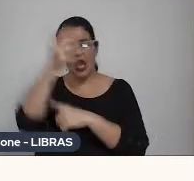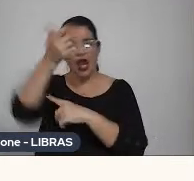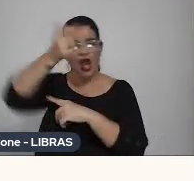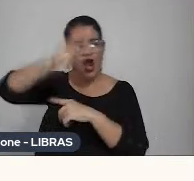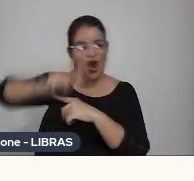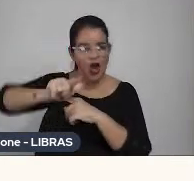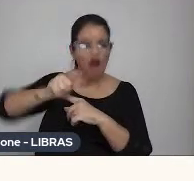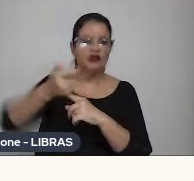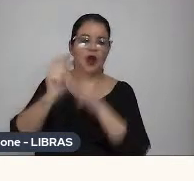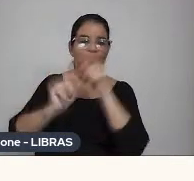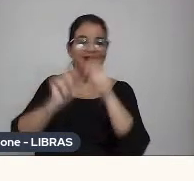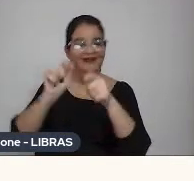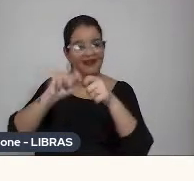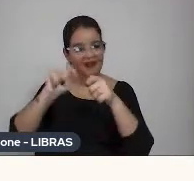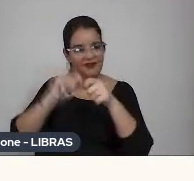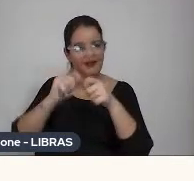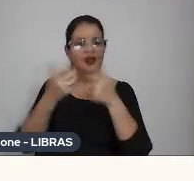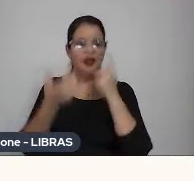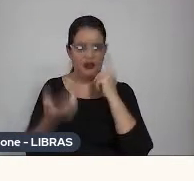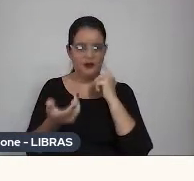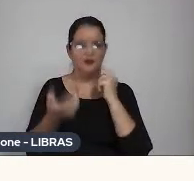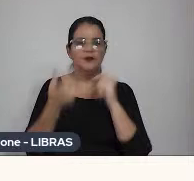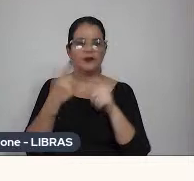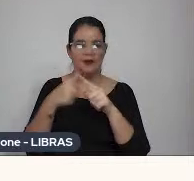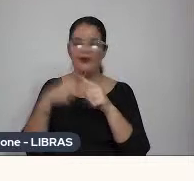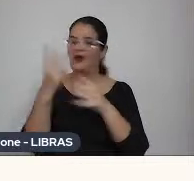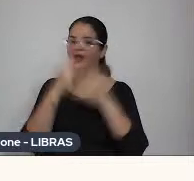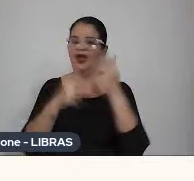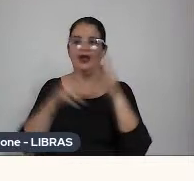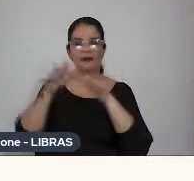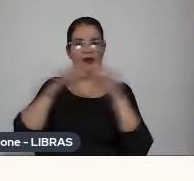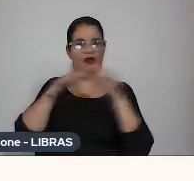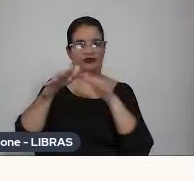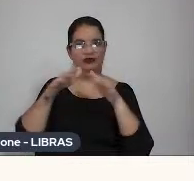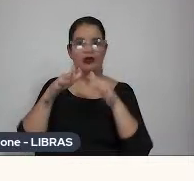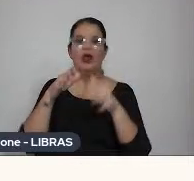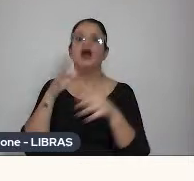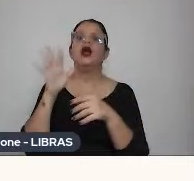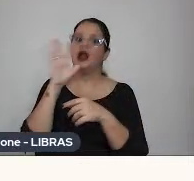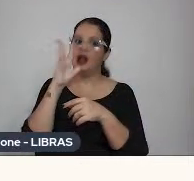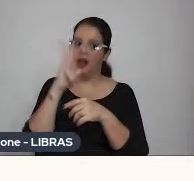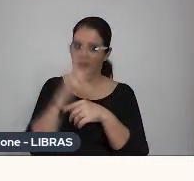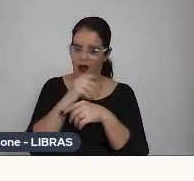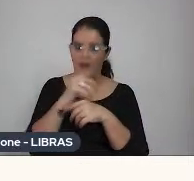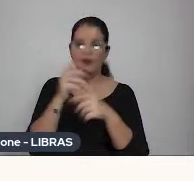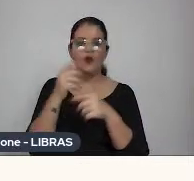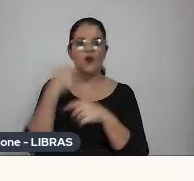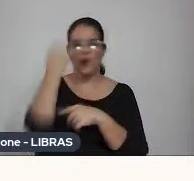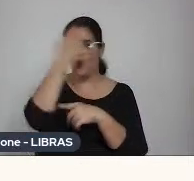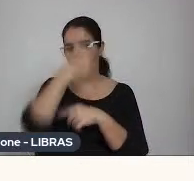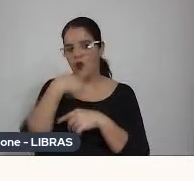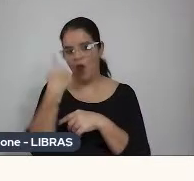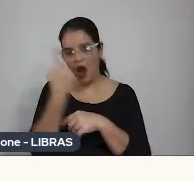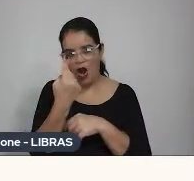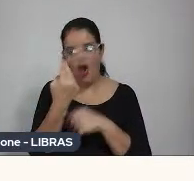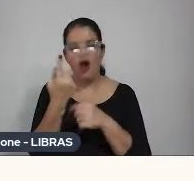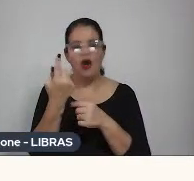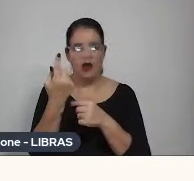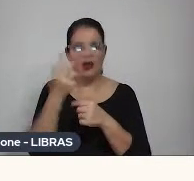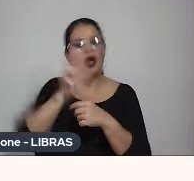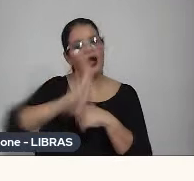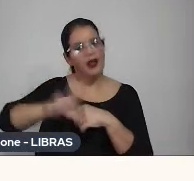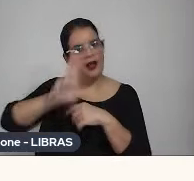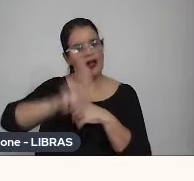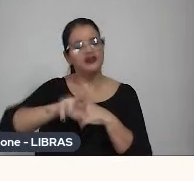que tinha acabado de fazer, muitas vezes animar de um frame pra outro leva muito tempo, né, gasta uma hora, e como é um processo